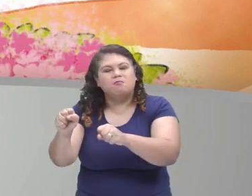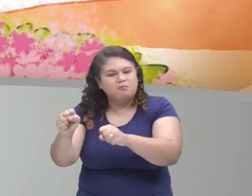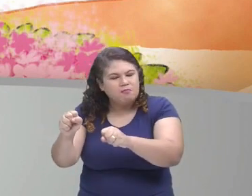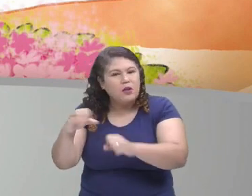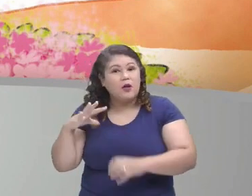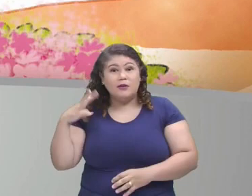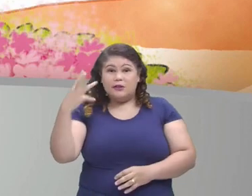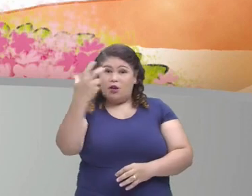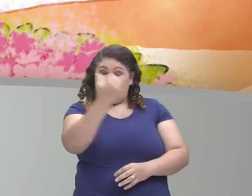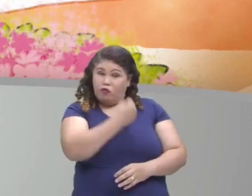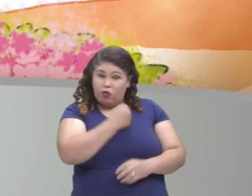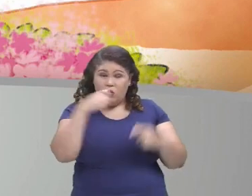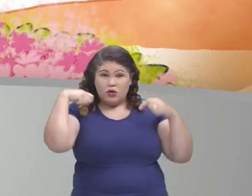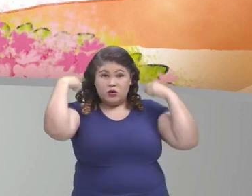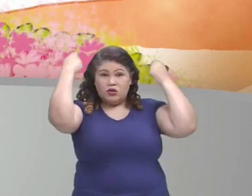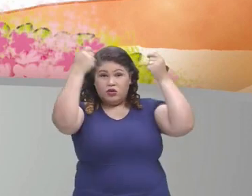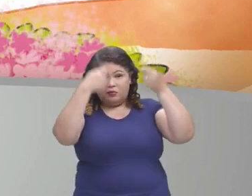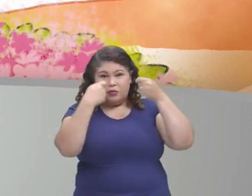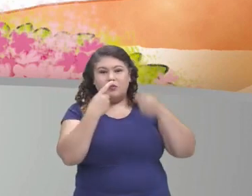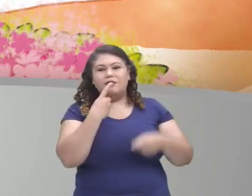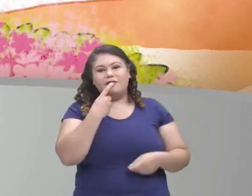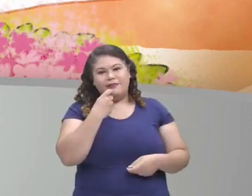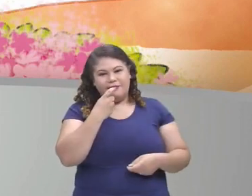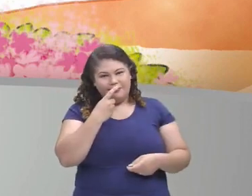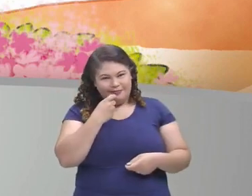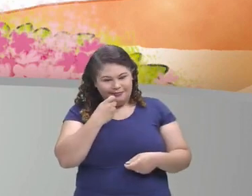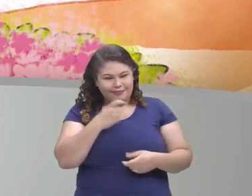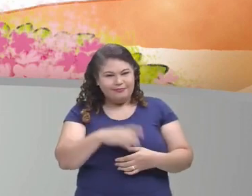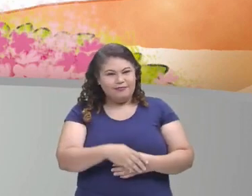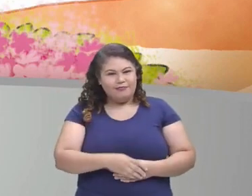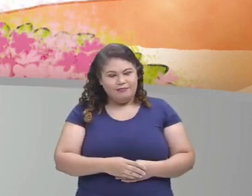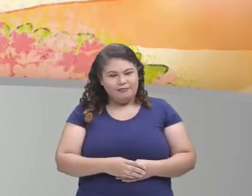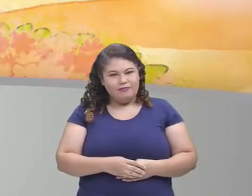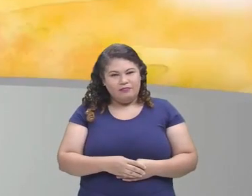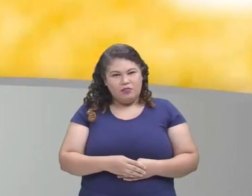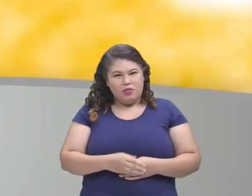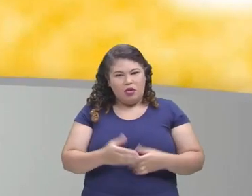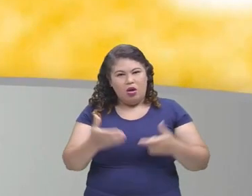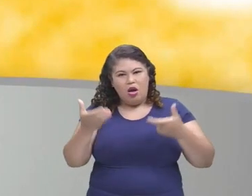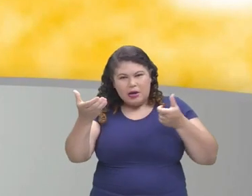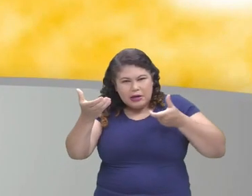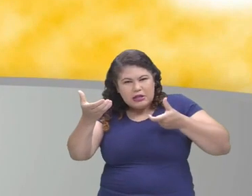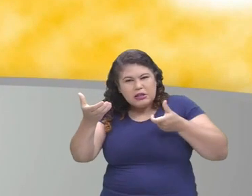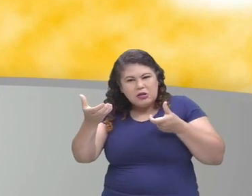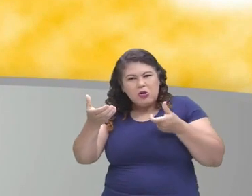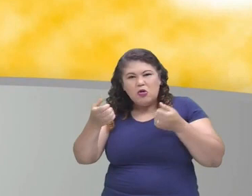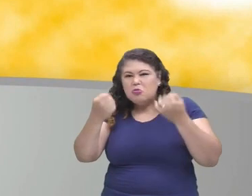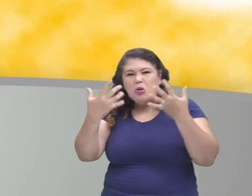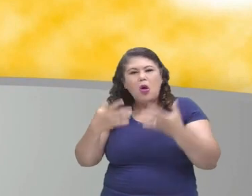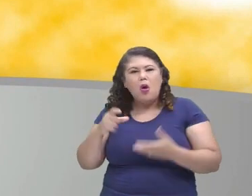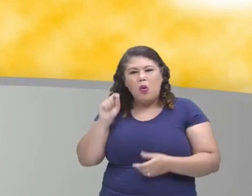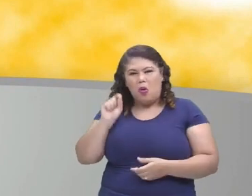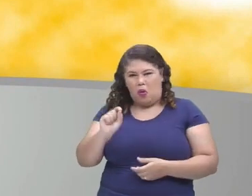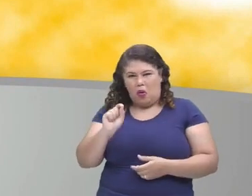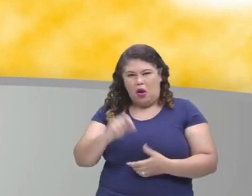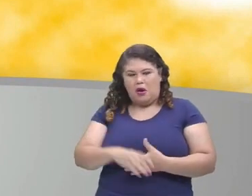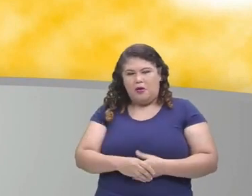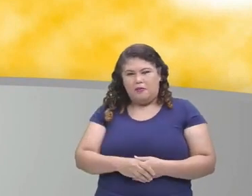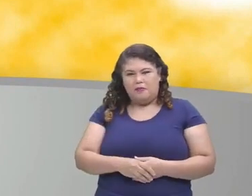a Chapeuzinho Vermelho. E ele disse o seguinte, crianças, olha só.